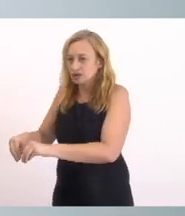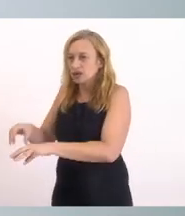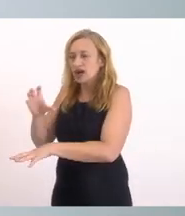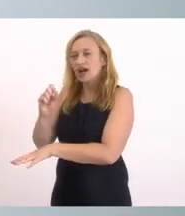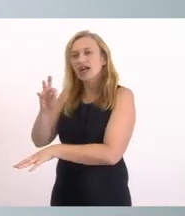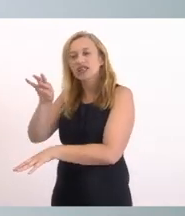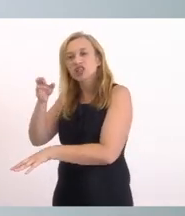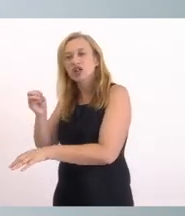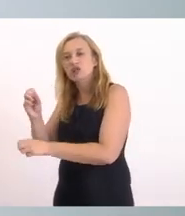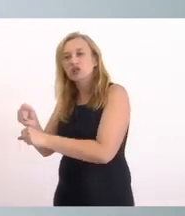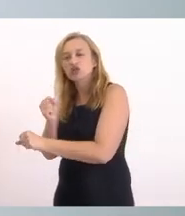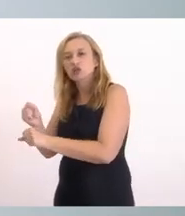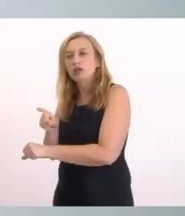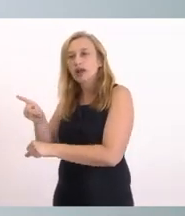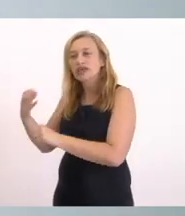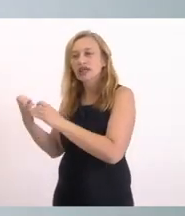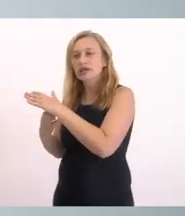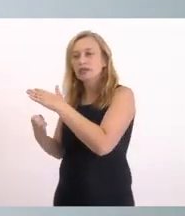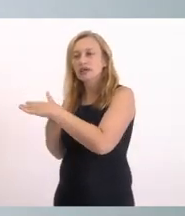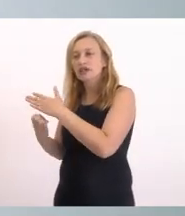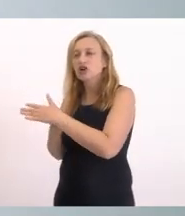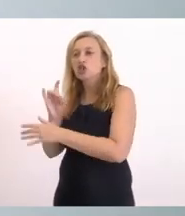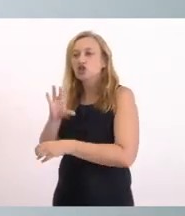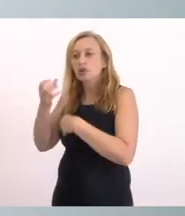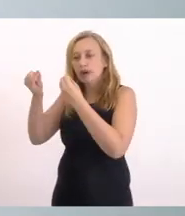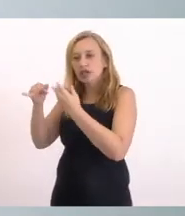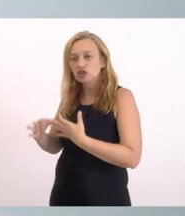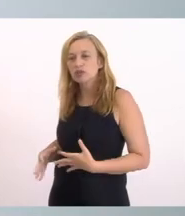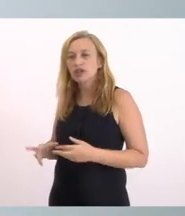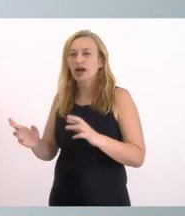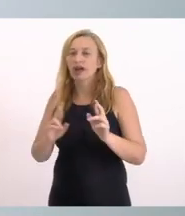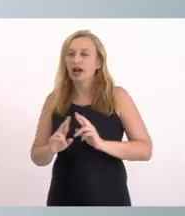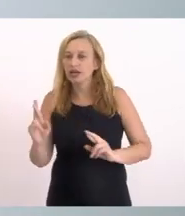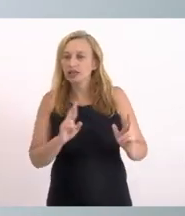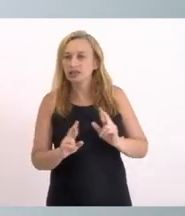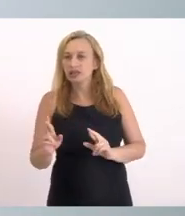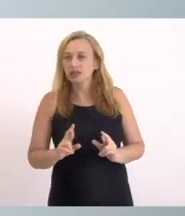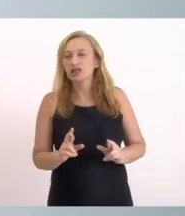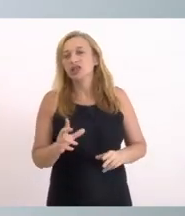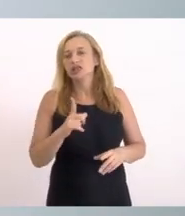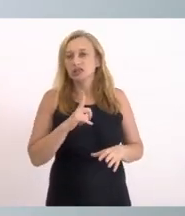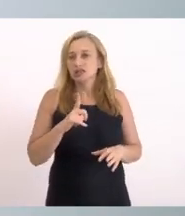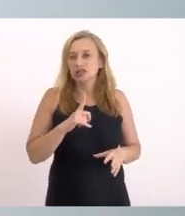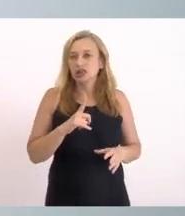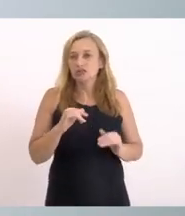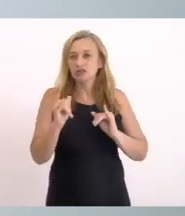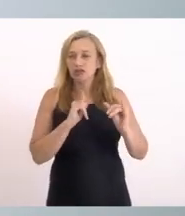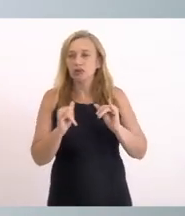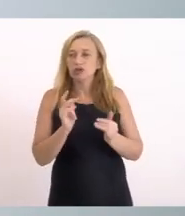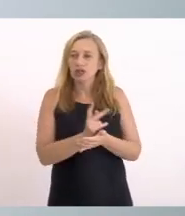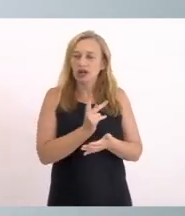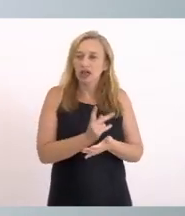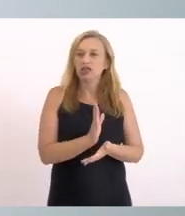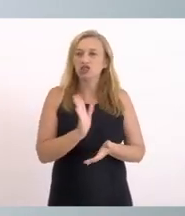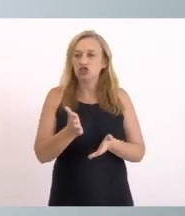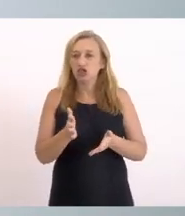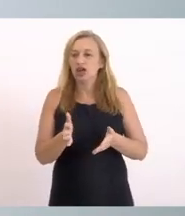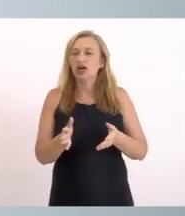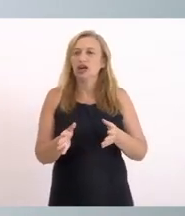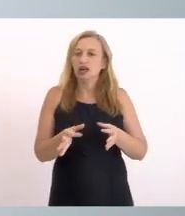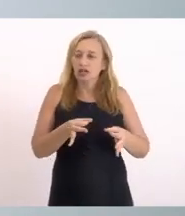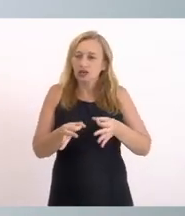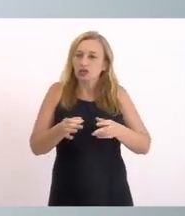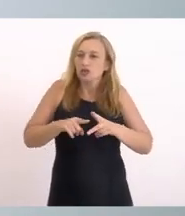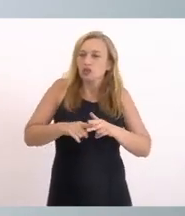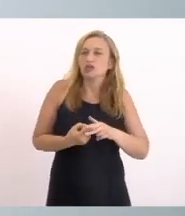canteiro de obra Lá da empresa Então isso é só Para ter esclarecimento Em relação que Se houve alguma divergência Nesse sentido Ele já recuou E